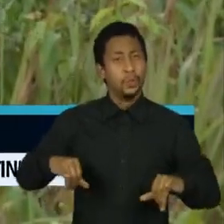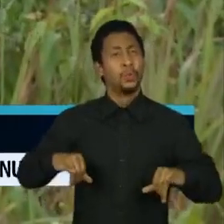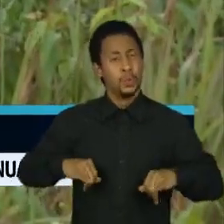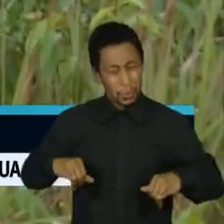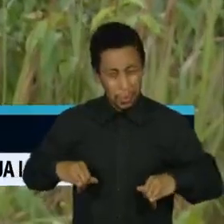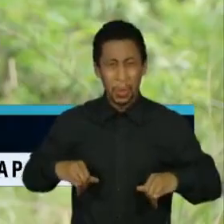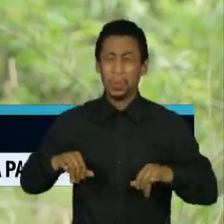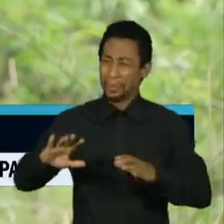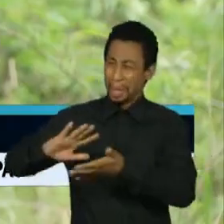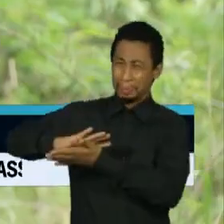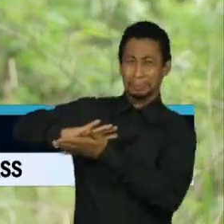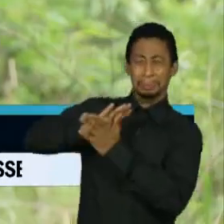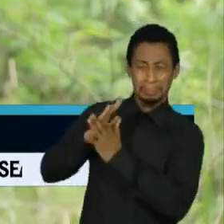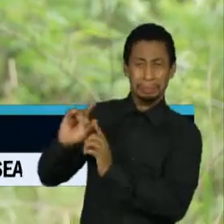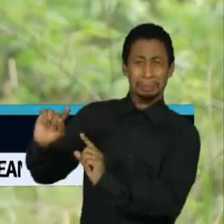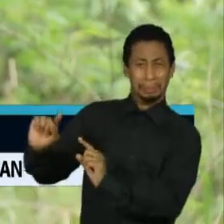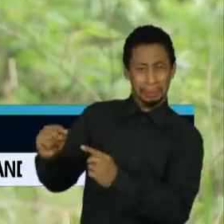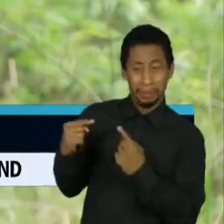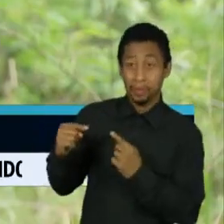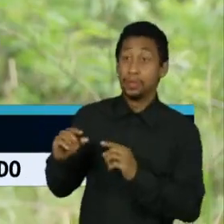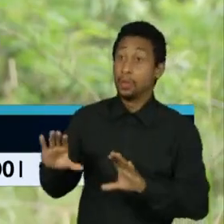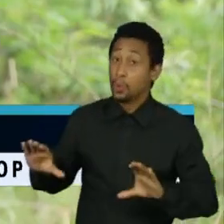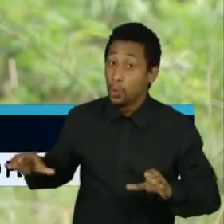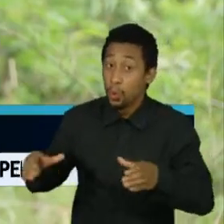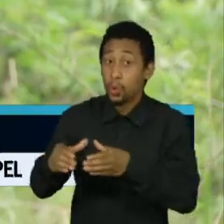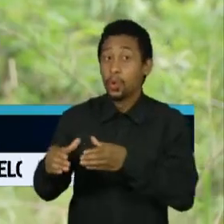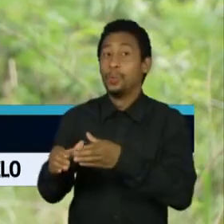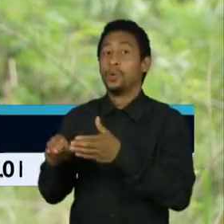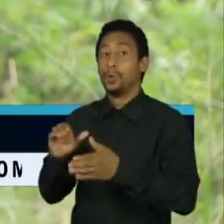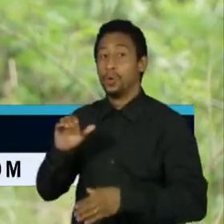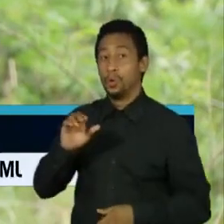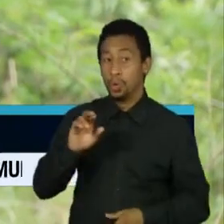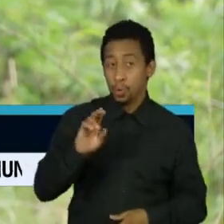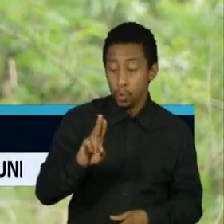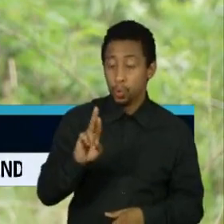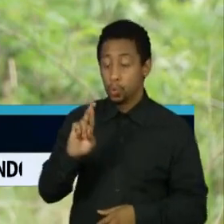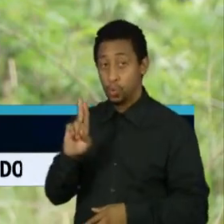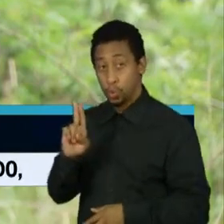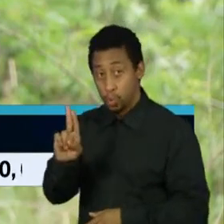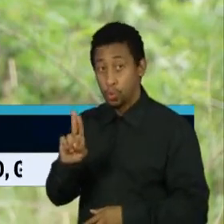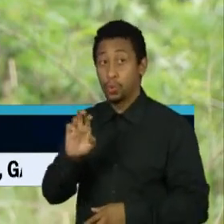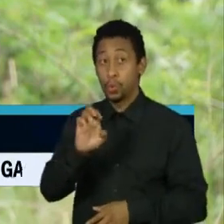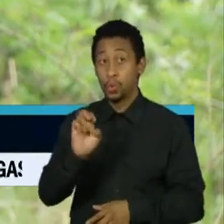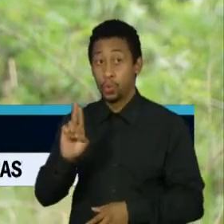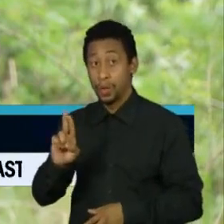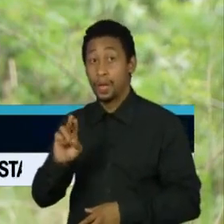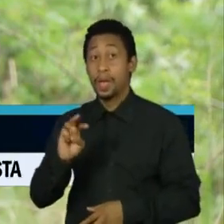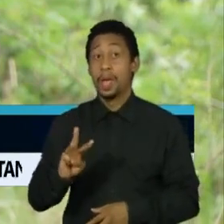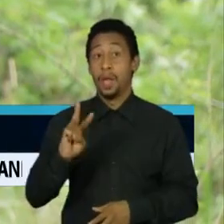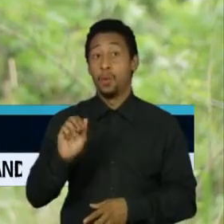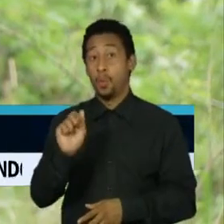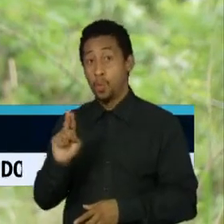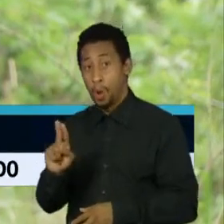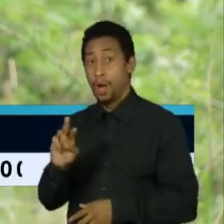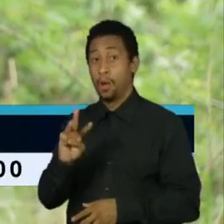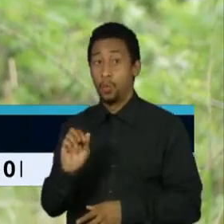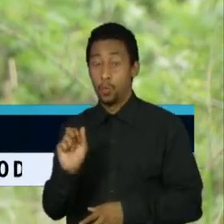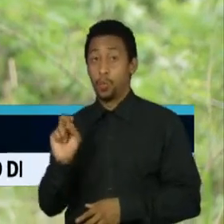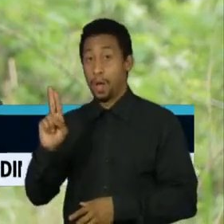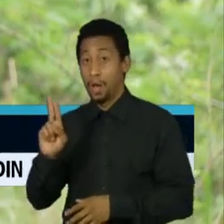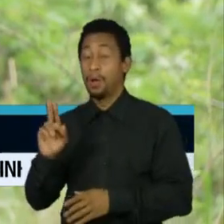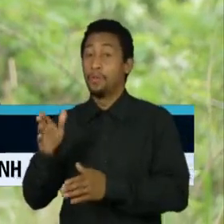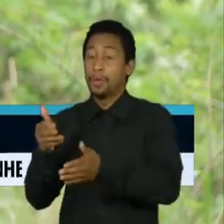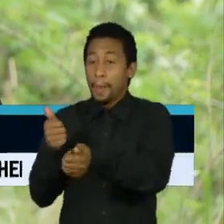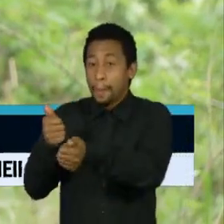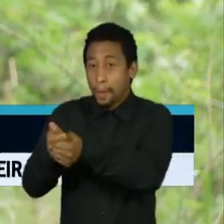ameaça, né? A terra indígena Uru-Ewa-Uau fica a 350 quilômetros de Porto Velho e sofre com